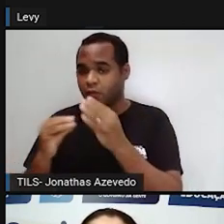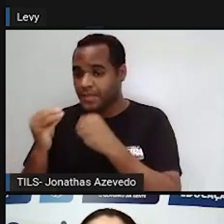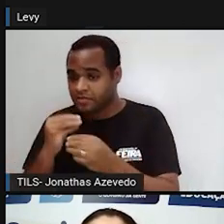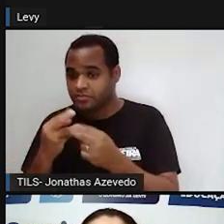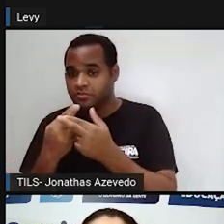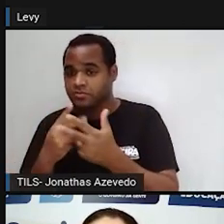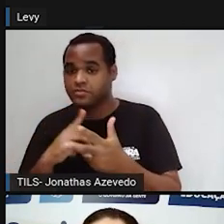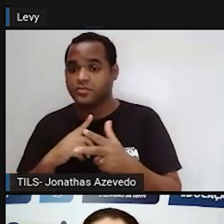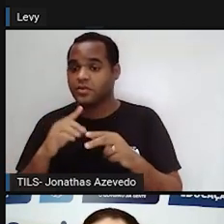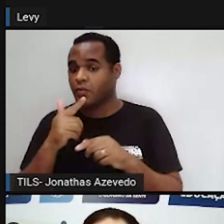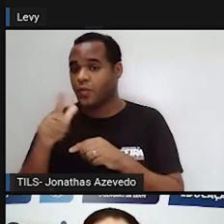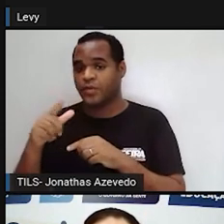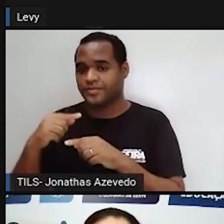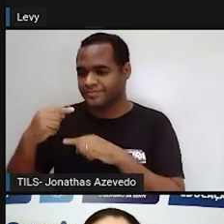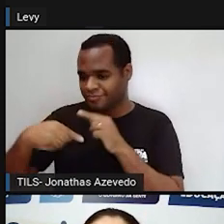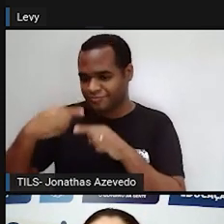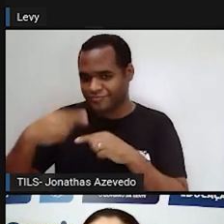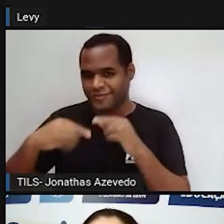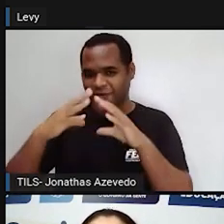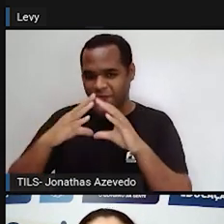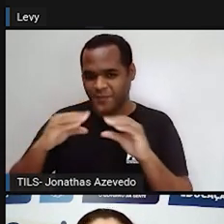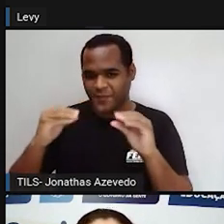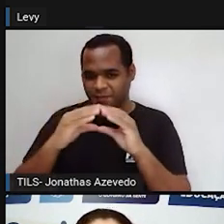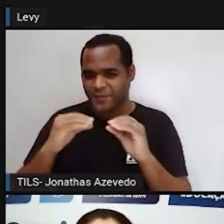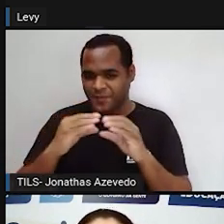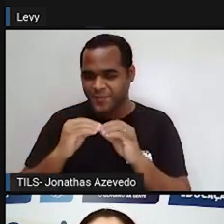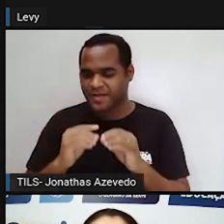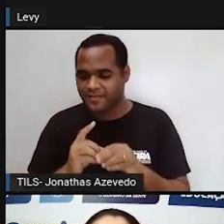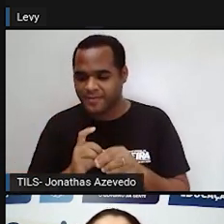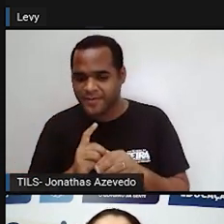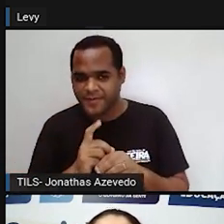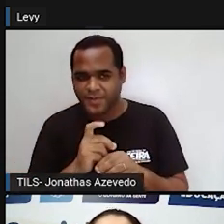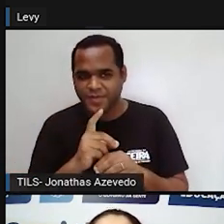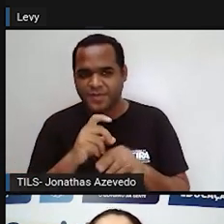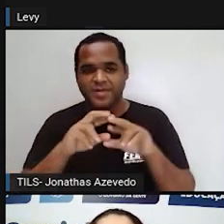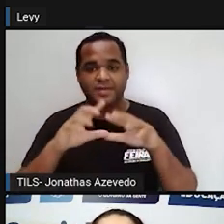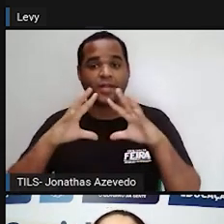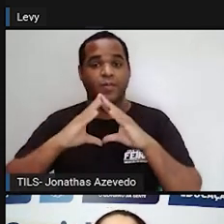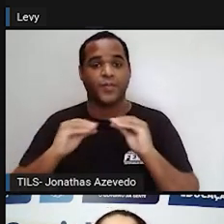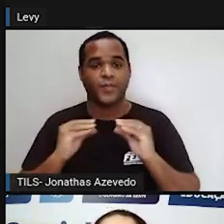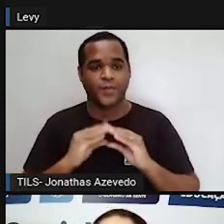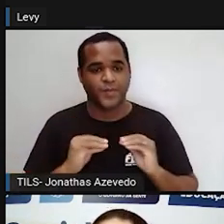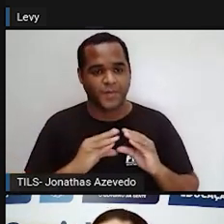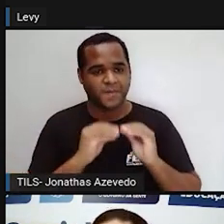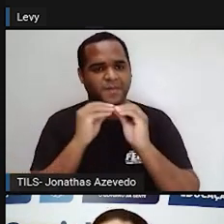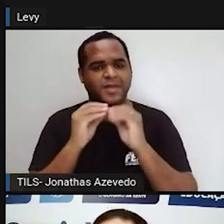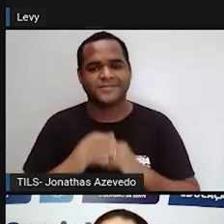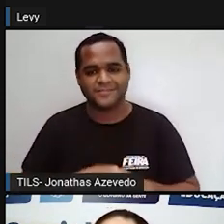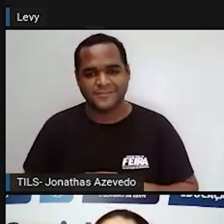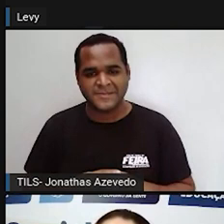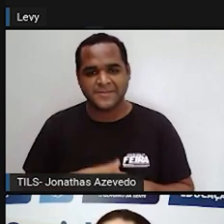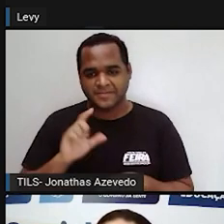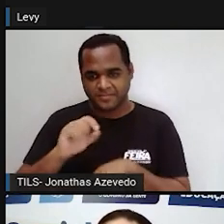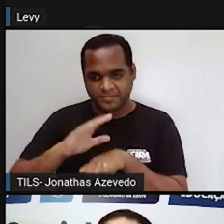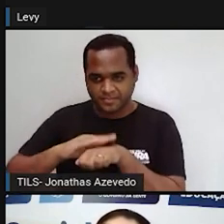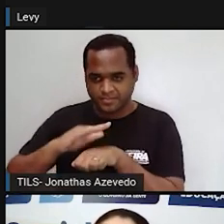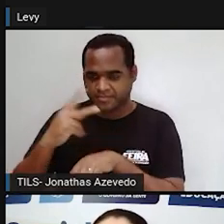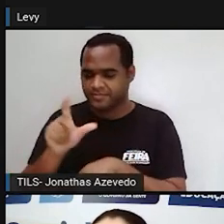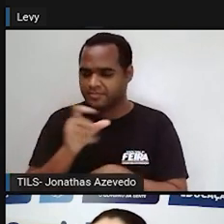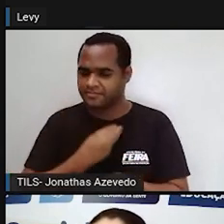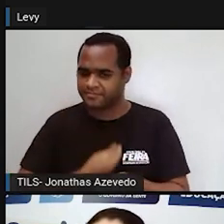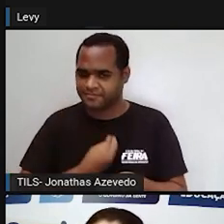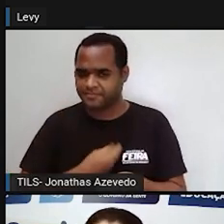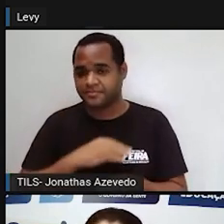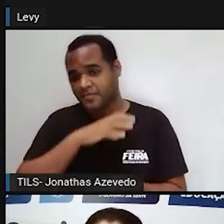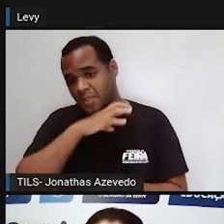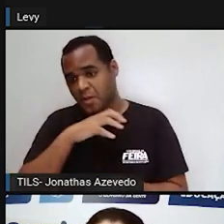por último, os decompositores, que são os fungos e as bactérias. E para que esses decompositores existem? Na verdade, quando o animal,